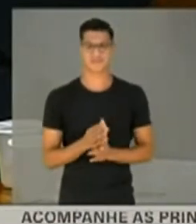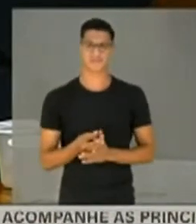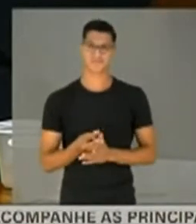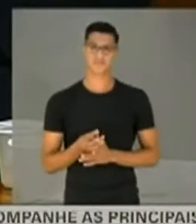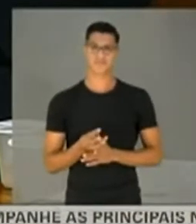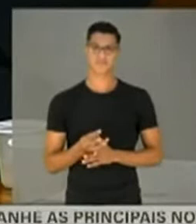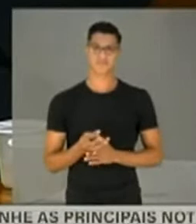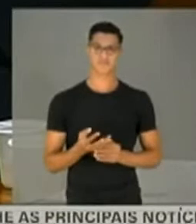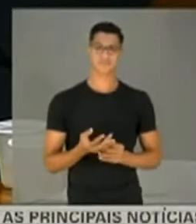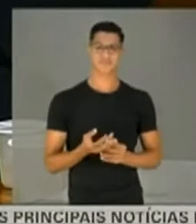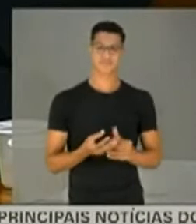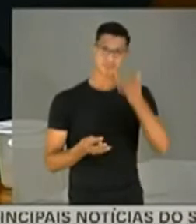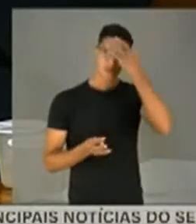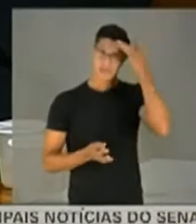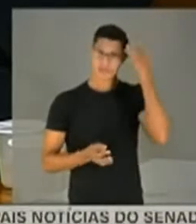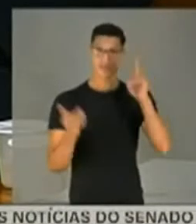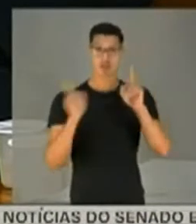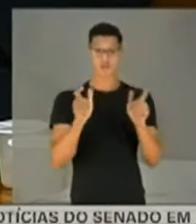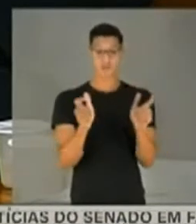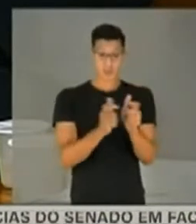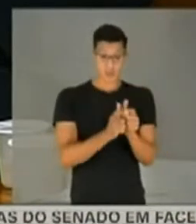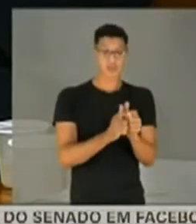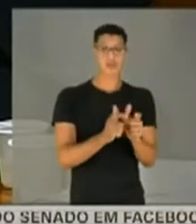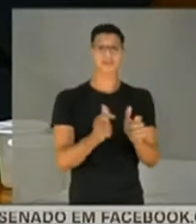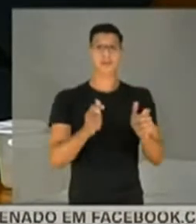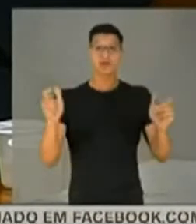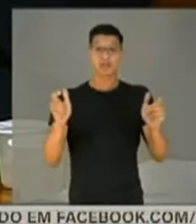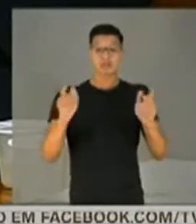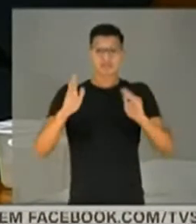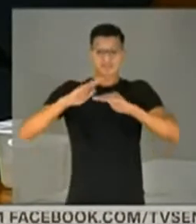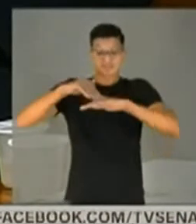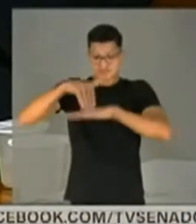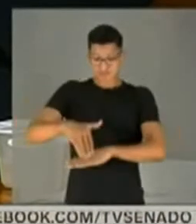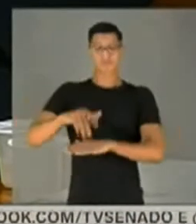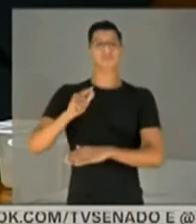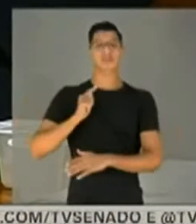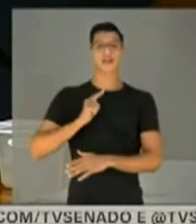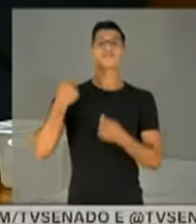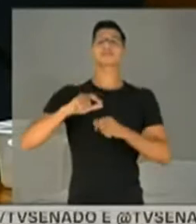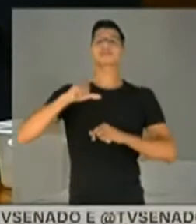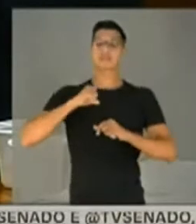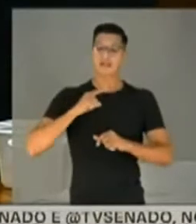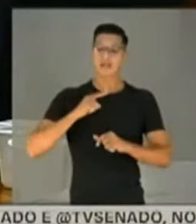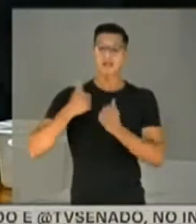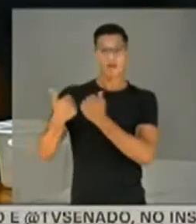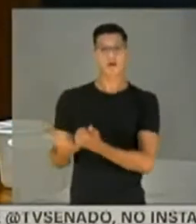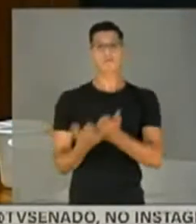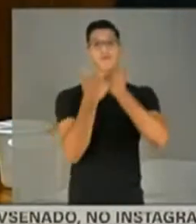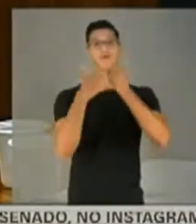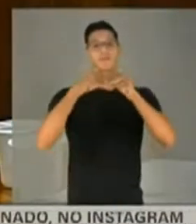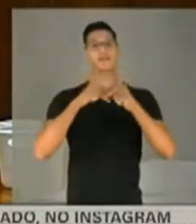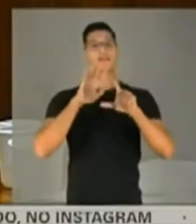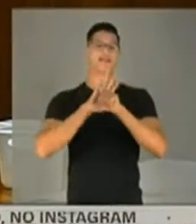Essas pessoas que não são minorias, são maiorias minorizadas, têm que ter um amparo pela